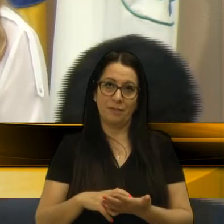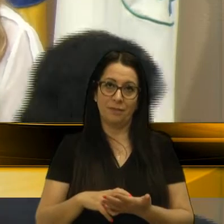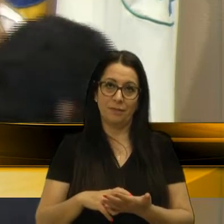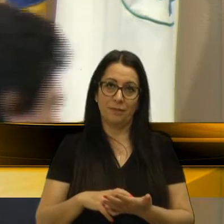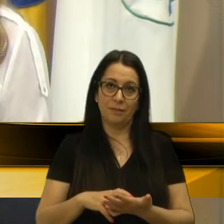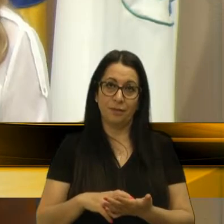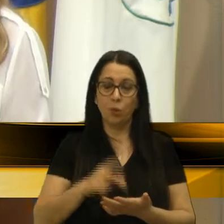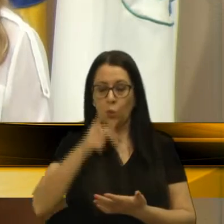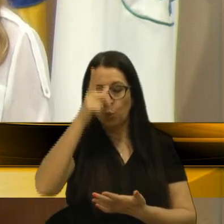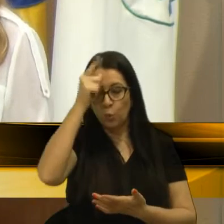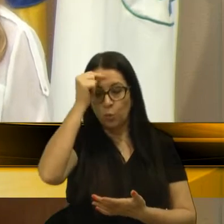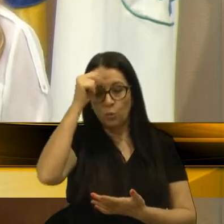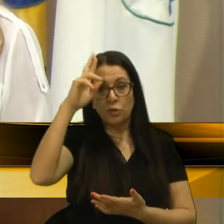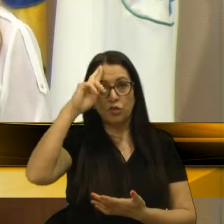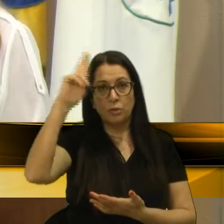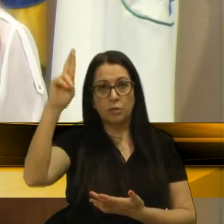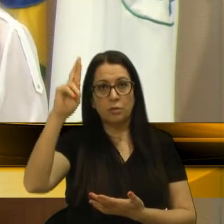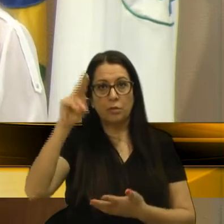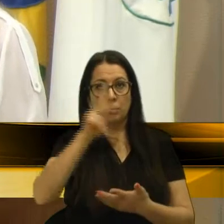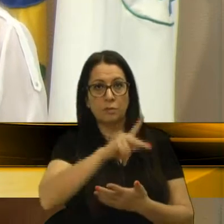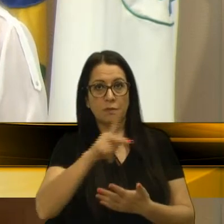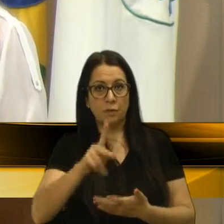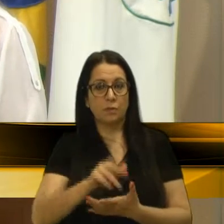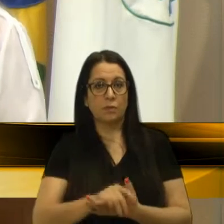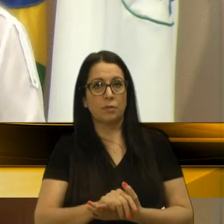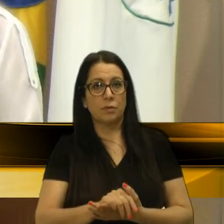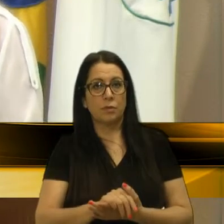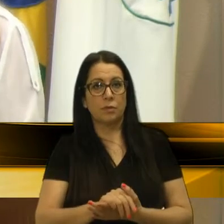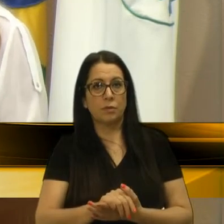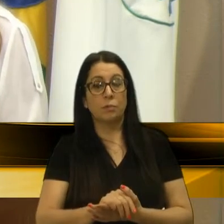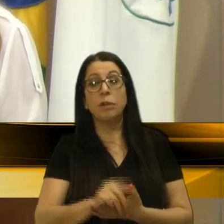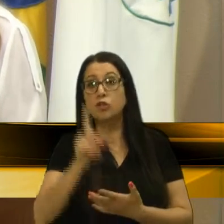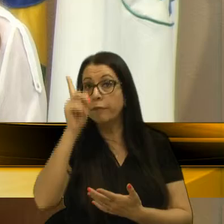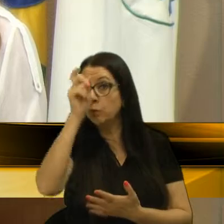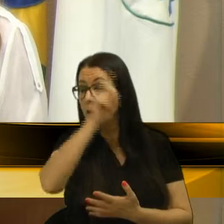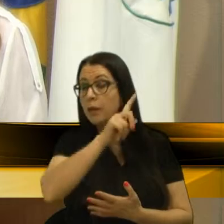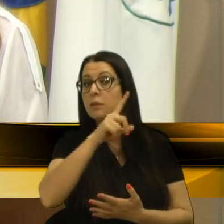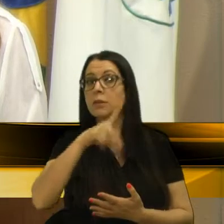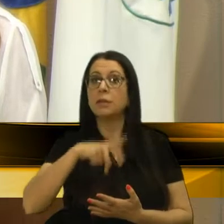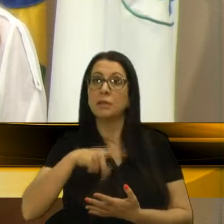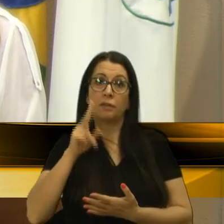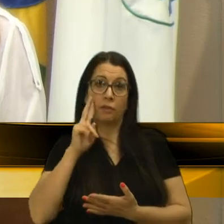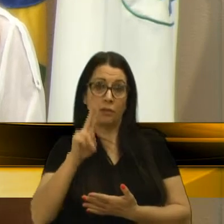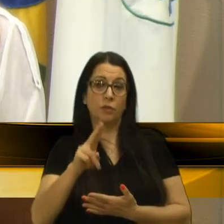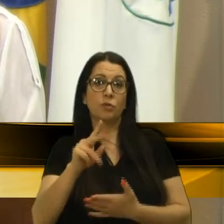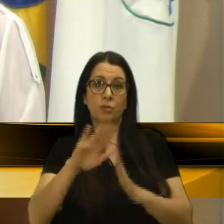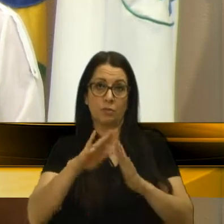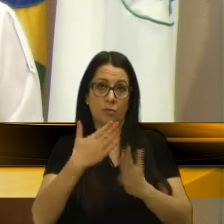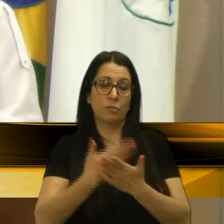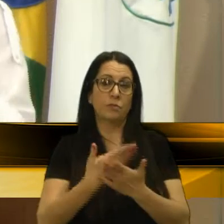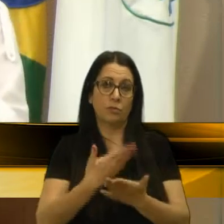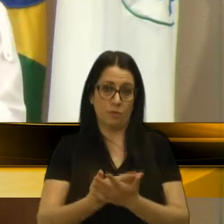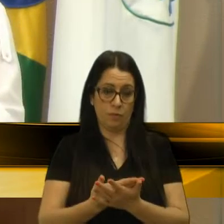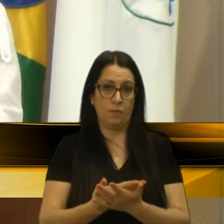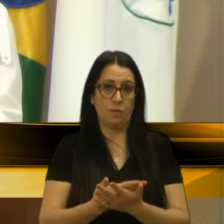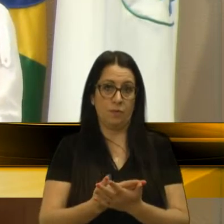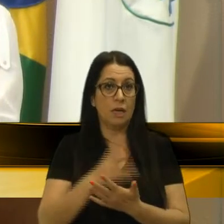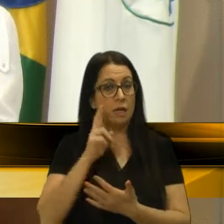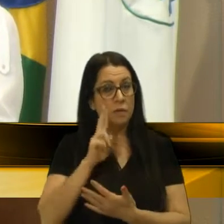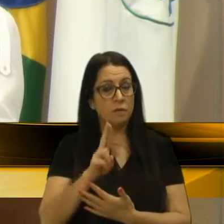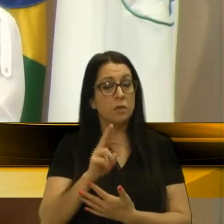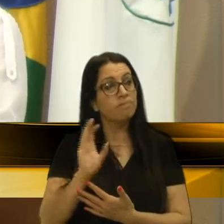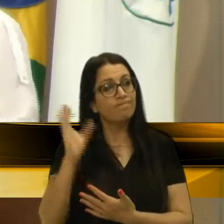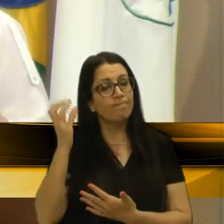o alívio da diretora e das professoras. Pelas dificuldades que elas vêm enfrentando na escola, elas decidiram